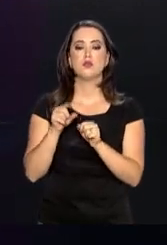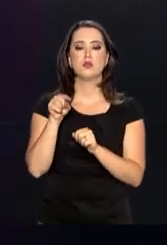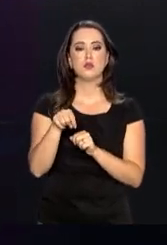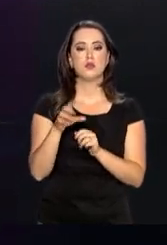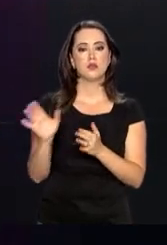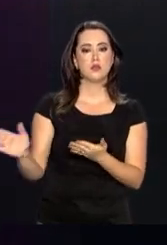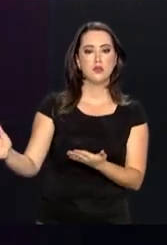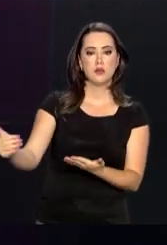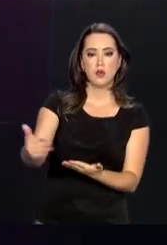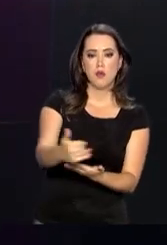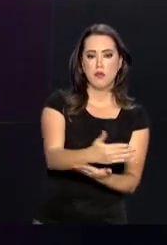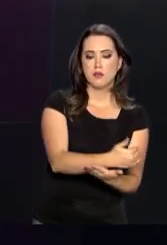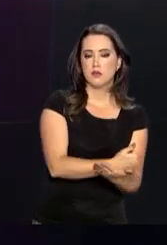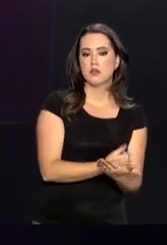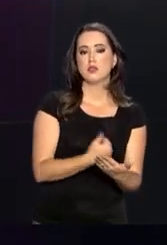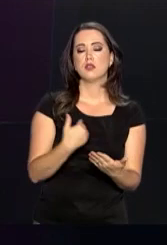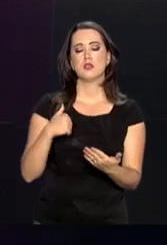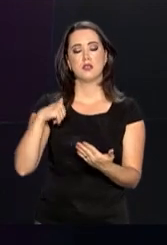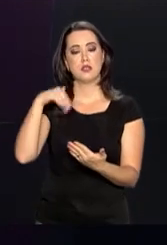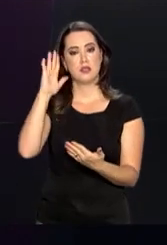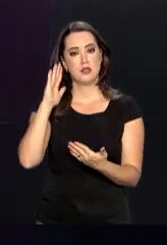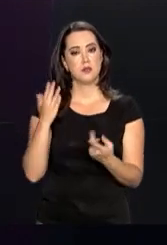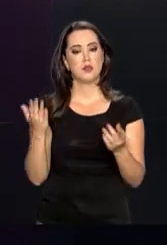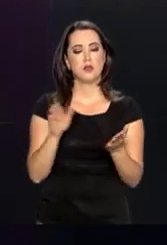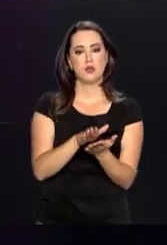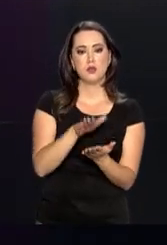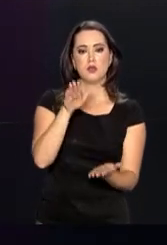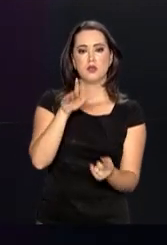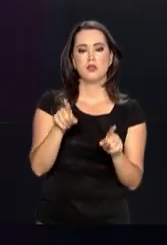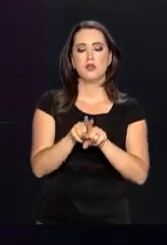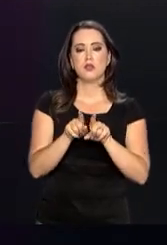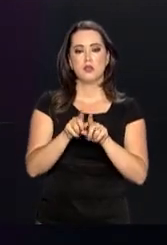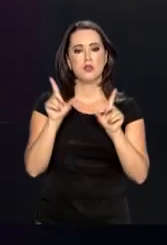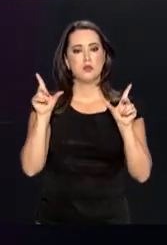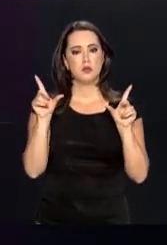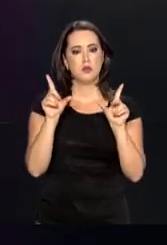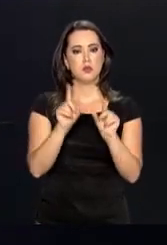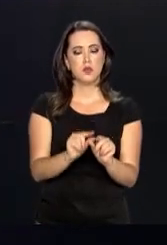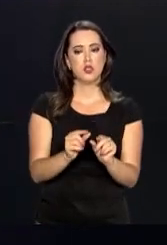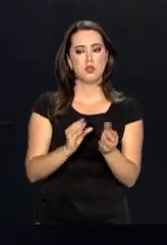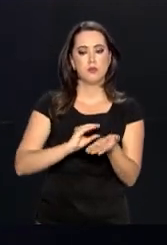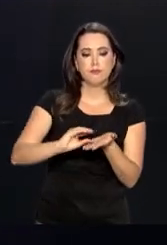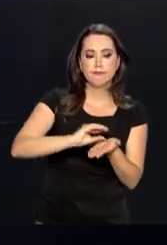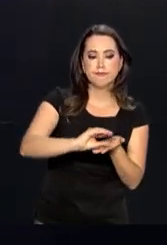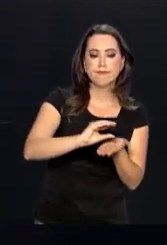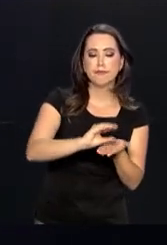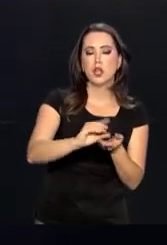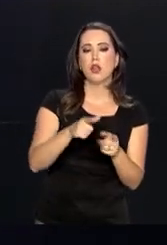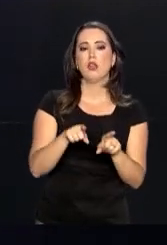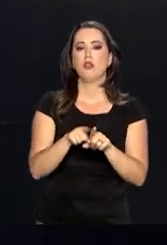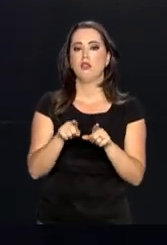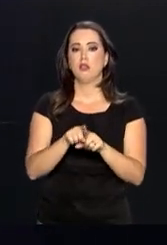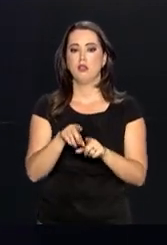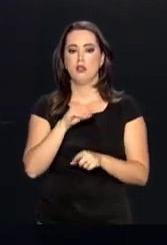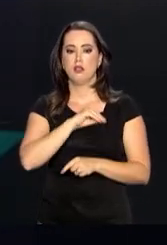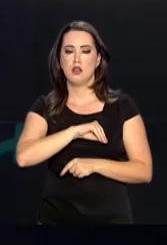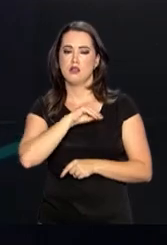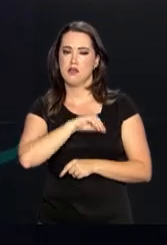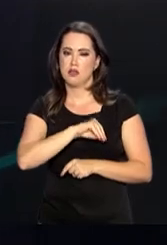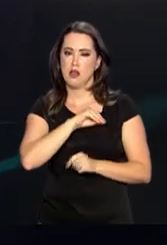a receita aumentasse. podem também reduzir investimentos e congelar o